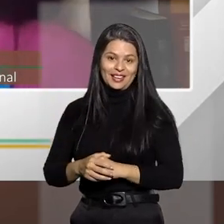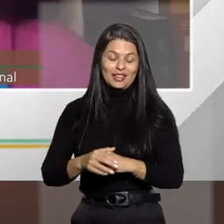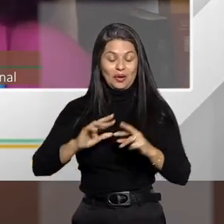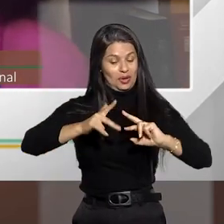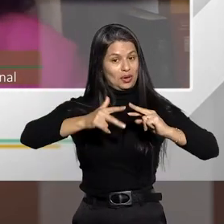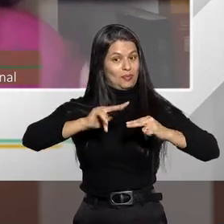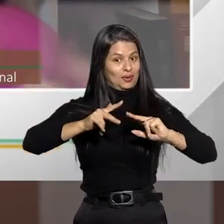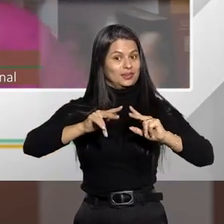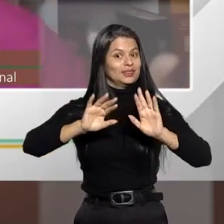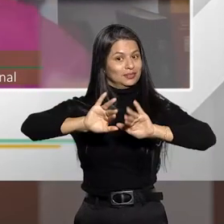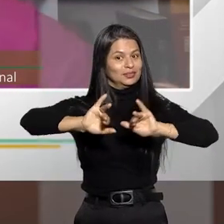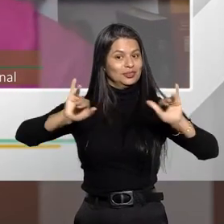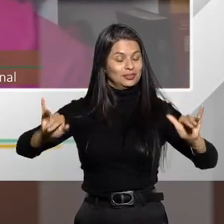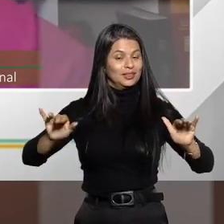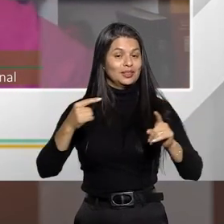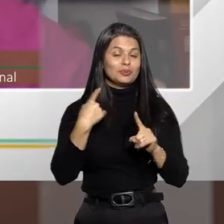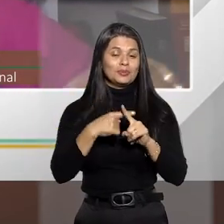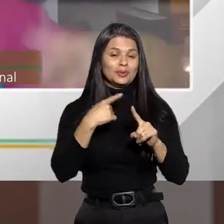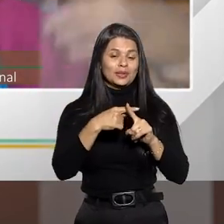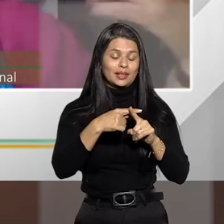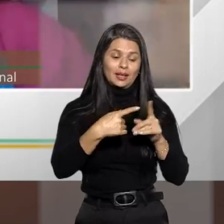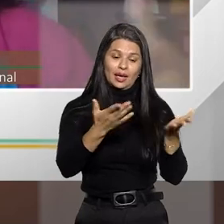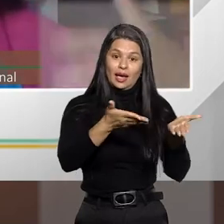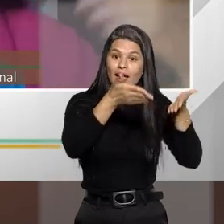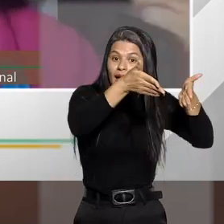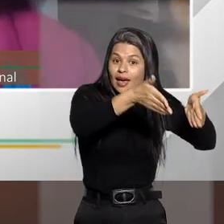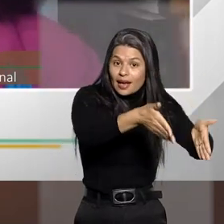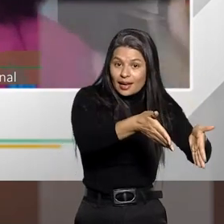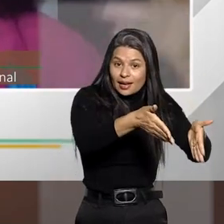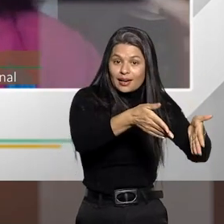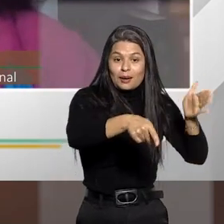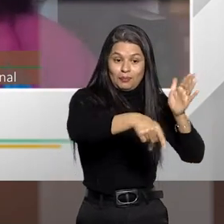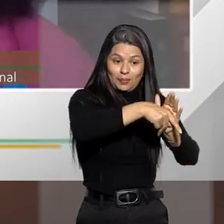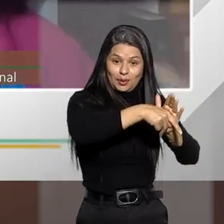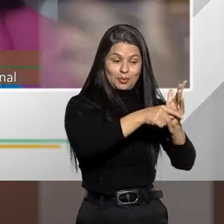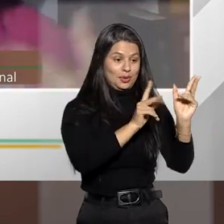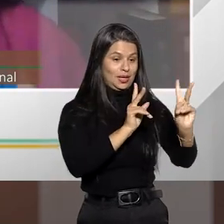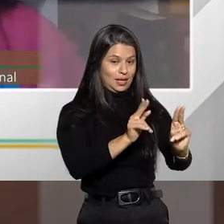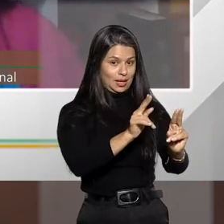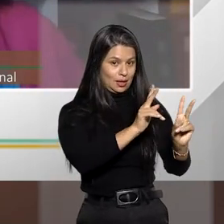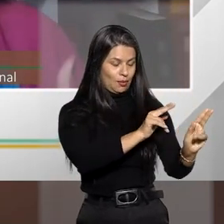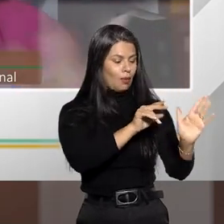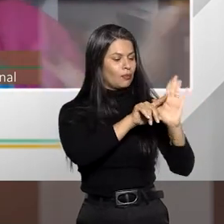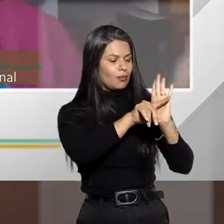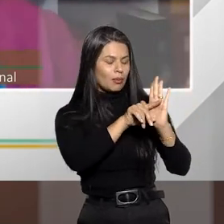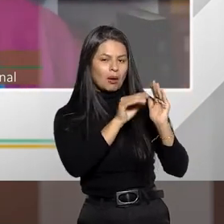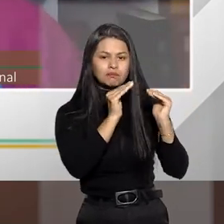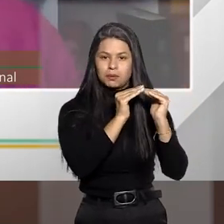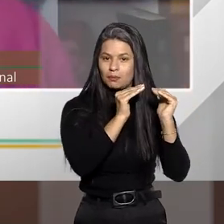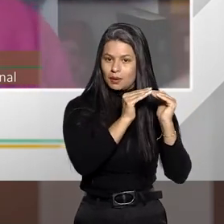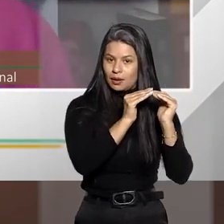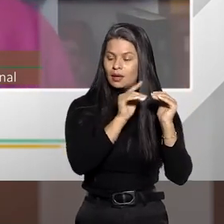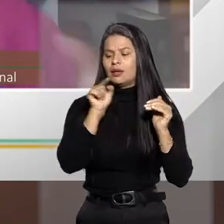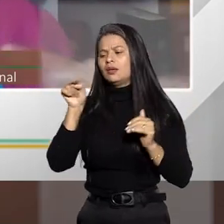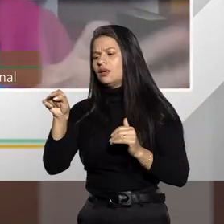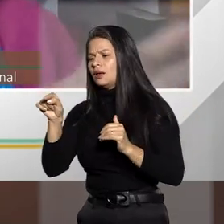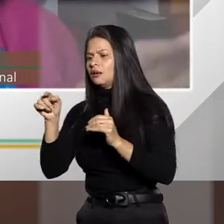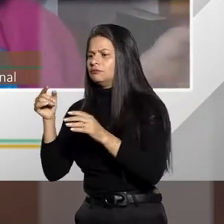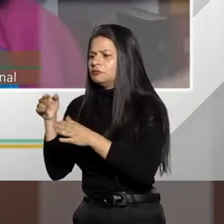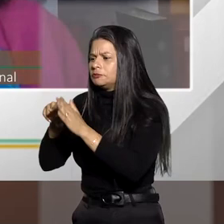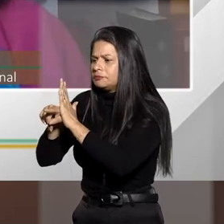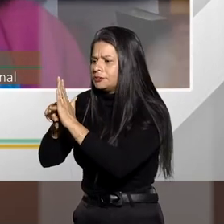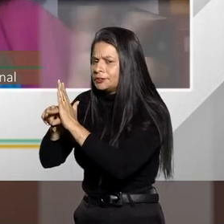homogêneo porque as condutas, né? Se fossem analisadas isoladamente seriam semelhantes, heterogêneos porque são diferentes.